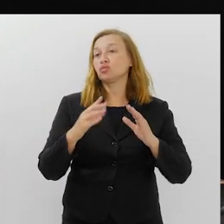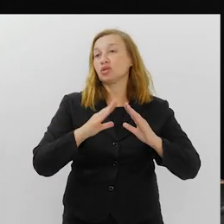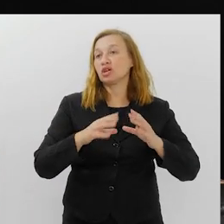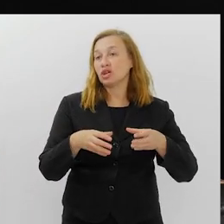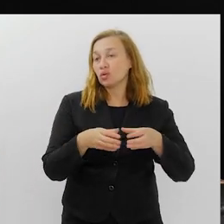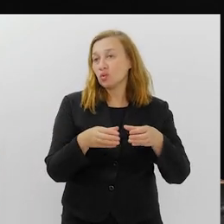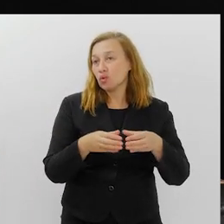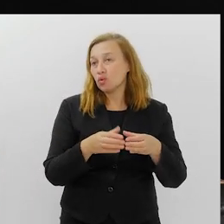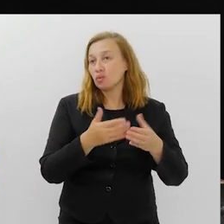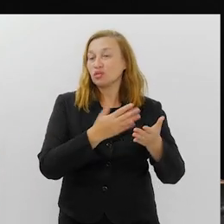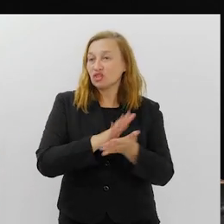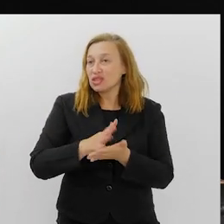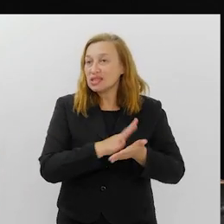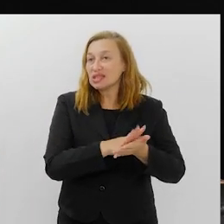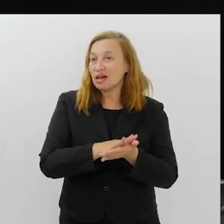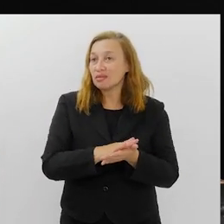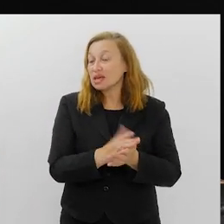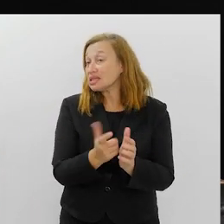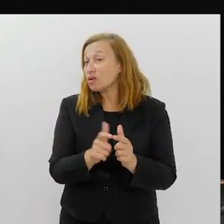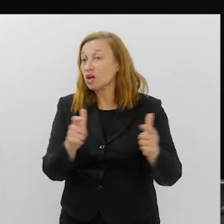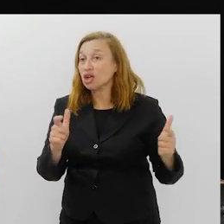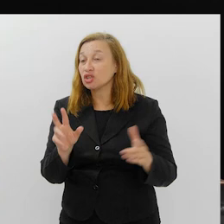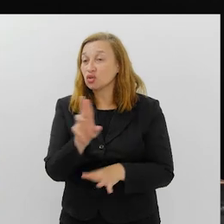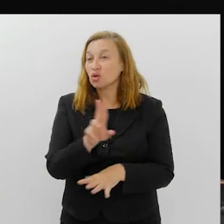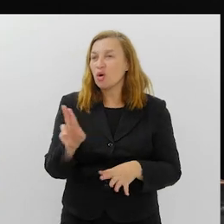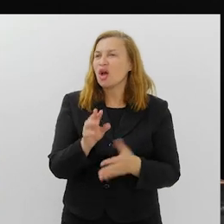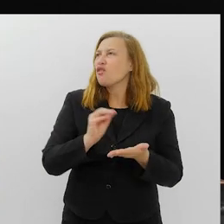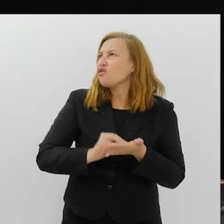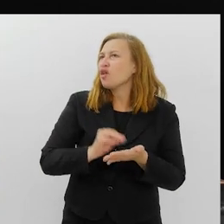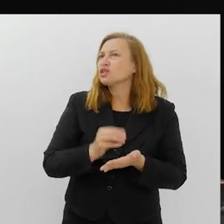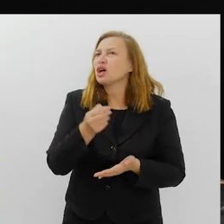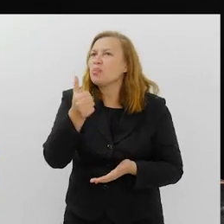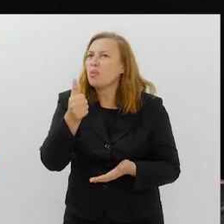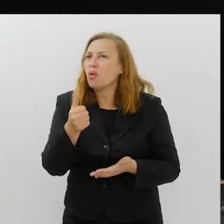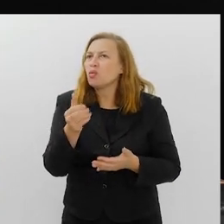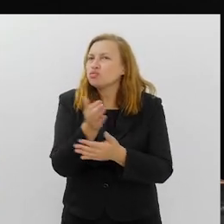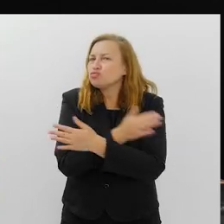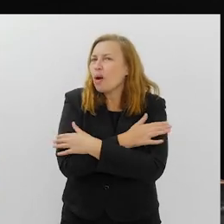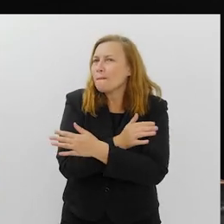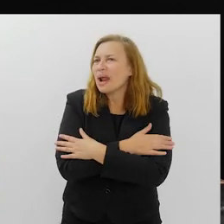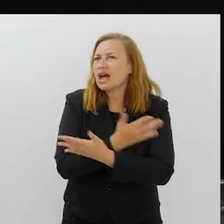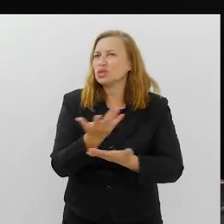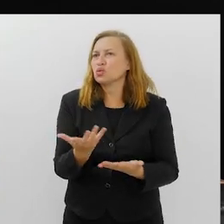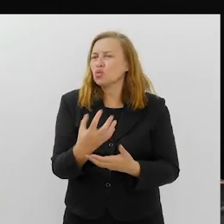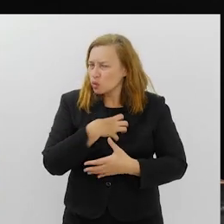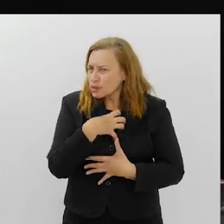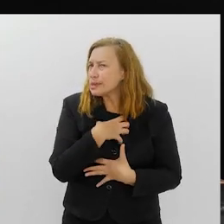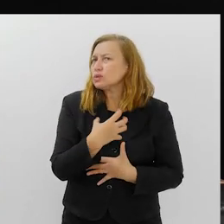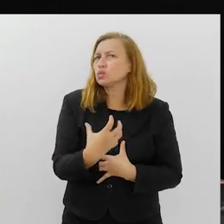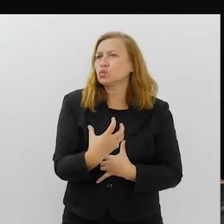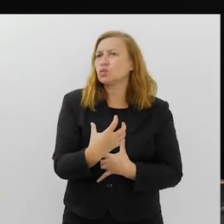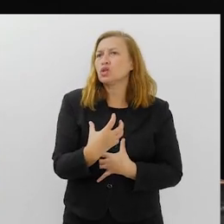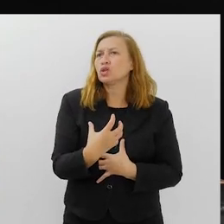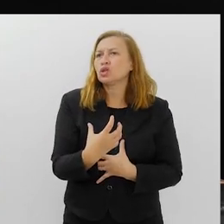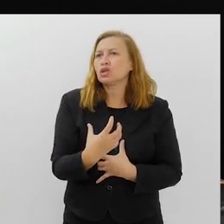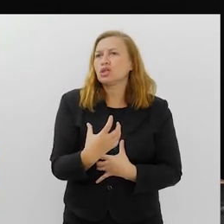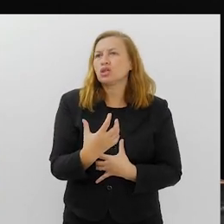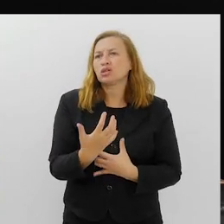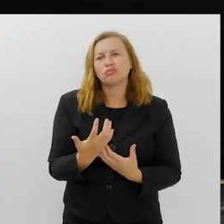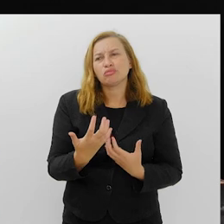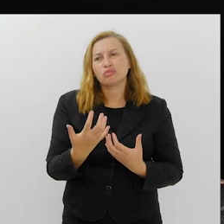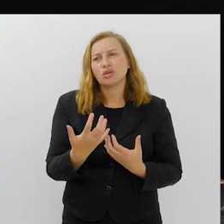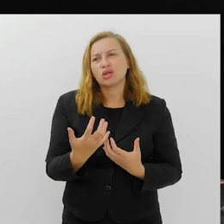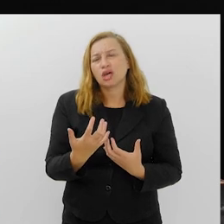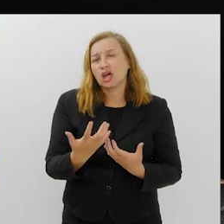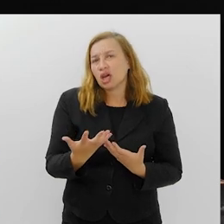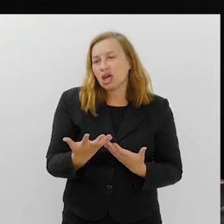E são grandes nomes. Acho que falta um pouco, sabe o quê? De um abraço. Eu sinto isso. Eu não quero